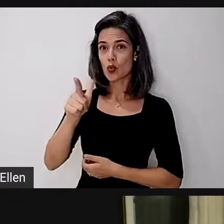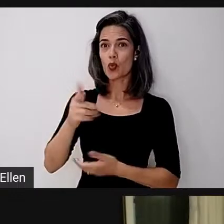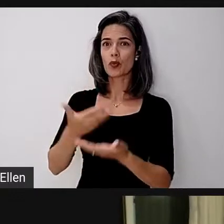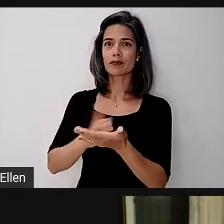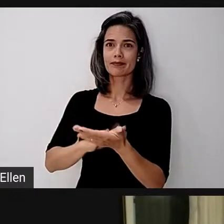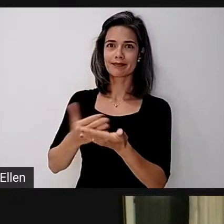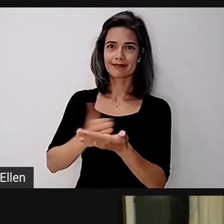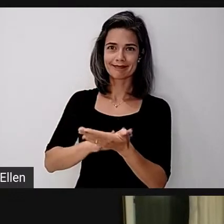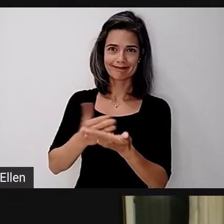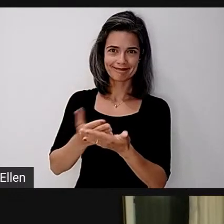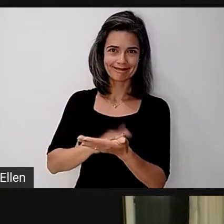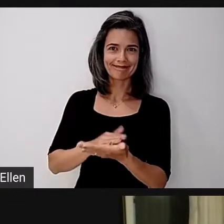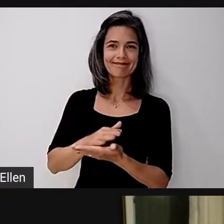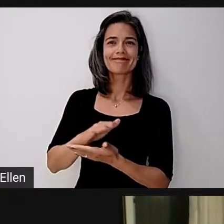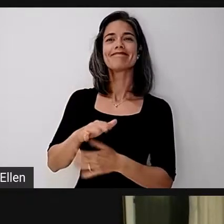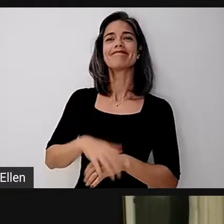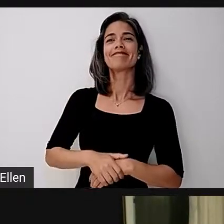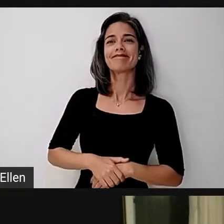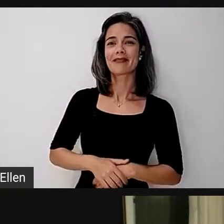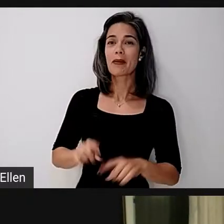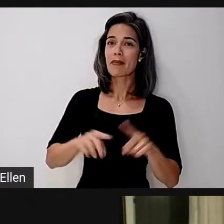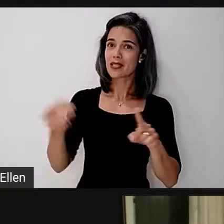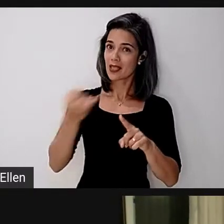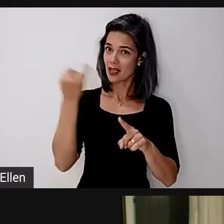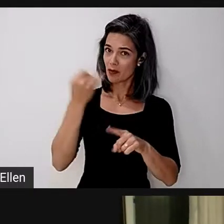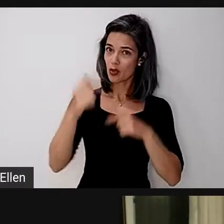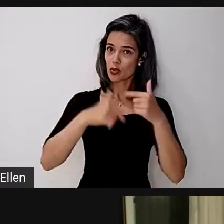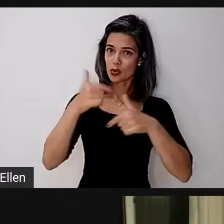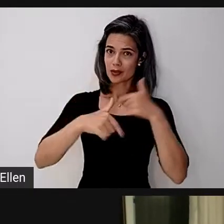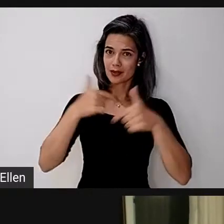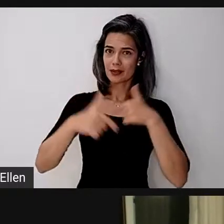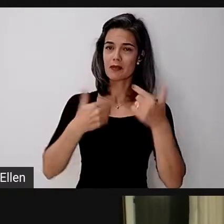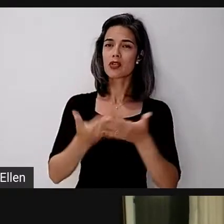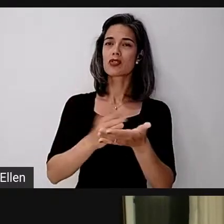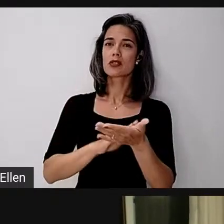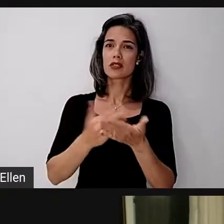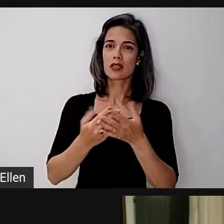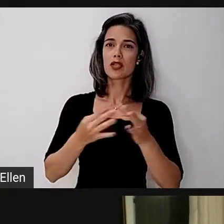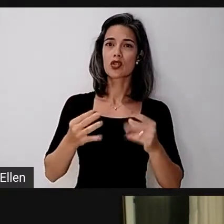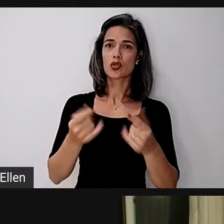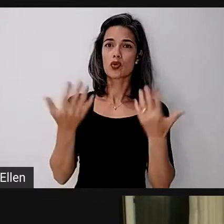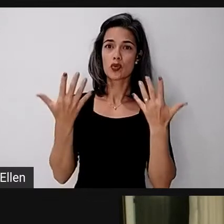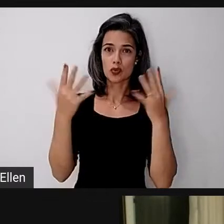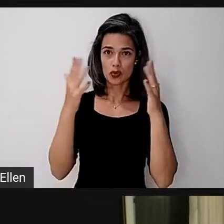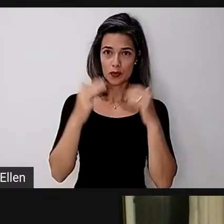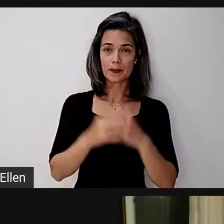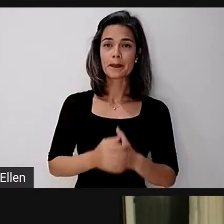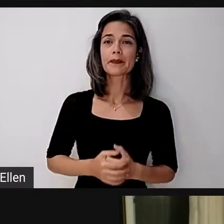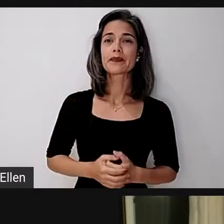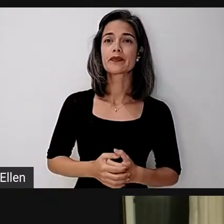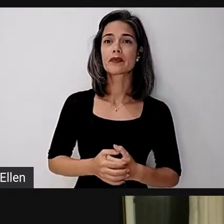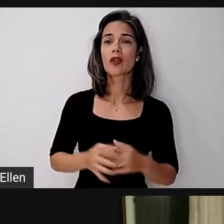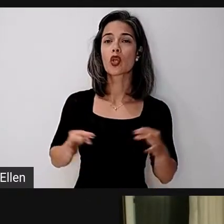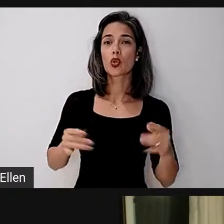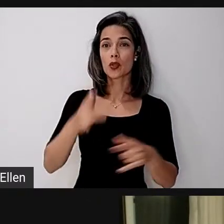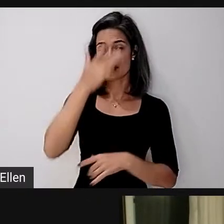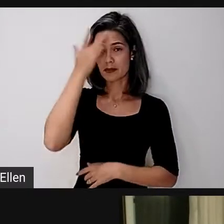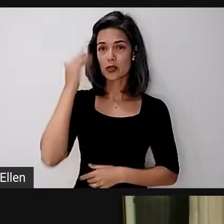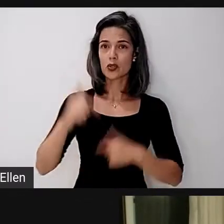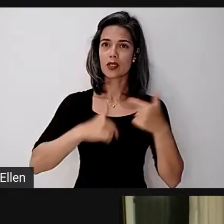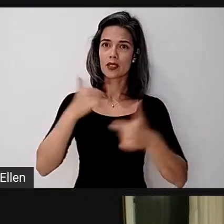mas muito importante o trabalho dos intérpretes nos nossos eventos. Saudamos os colegas que compõem essa mesa,